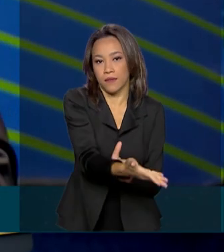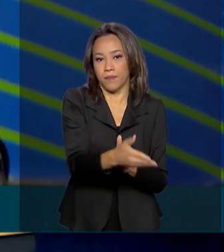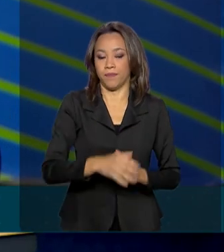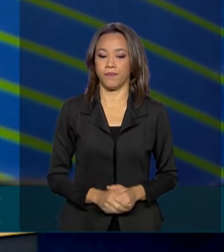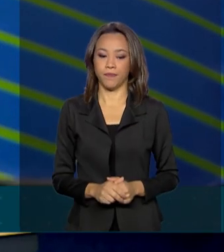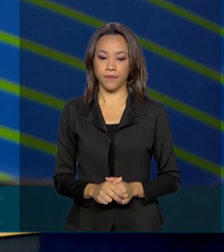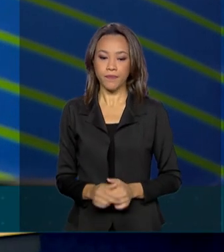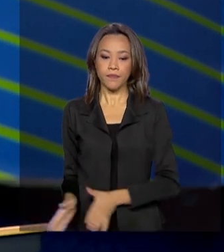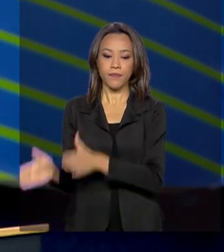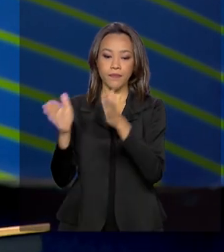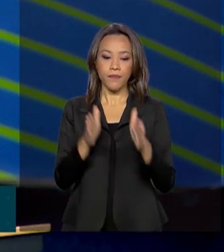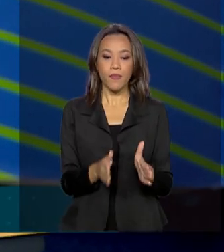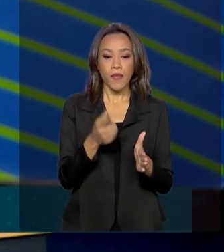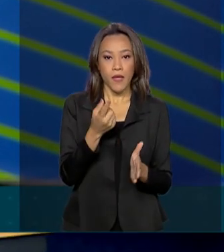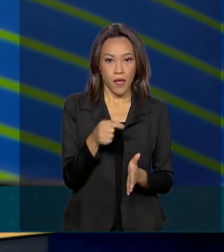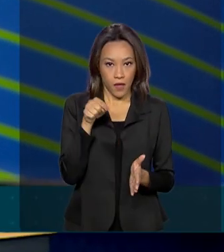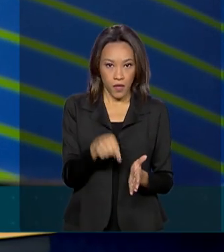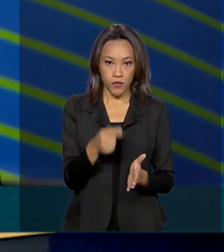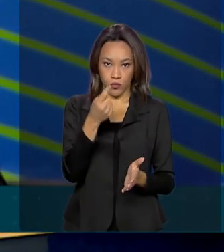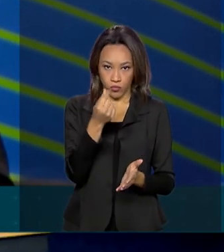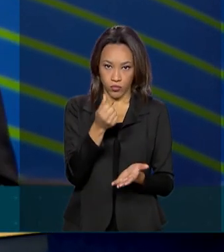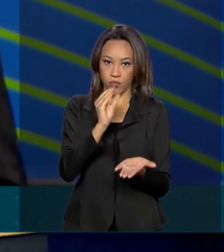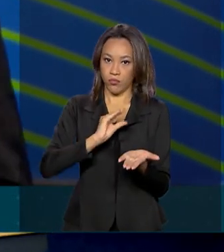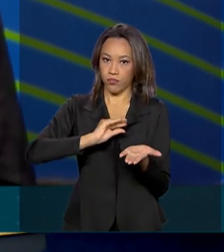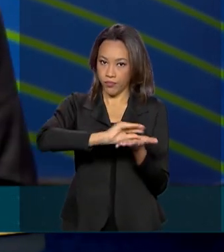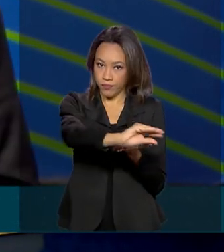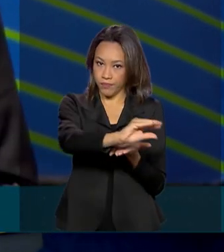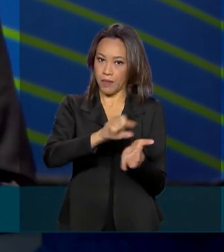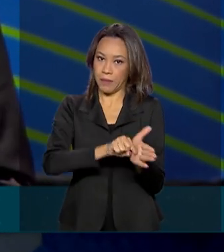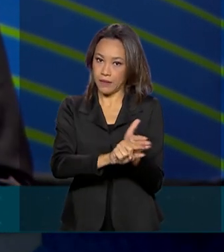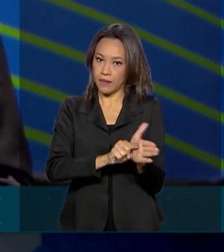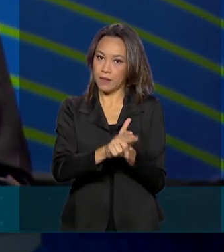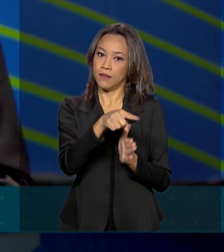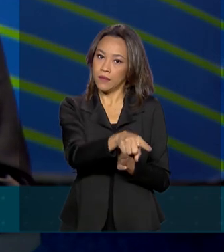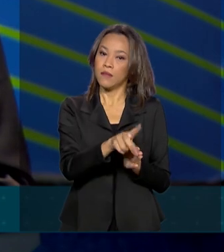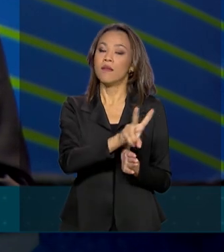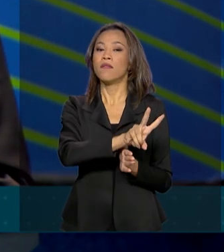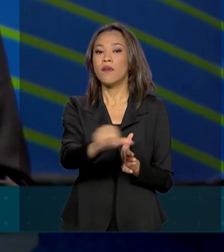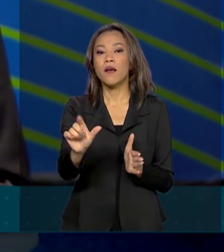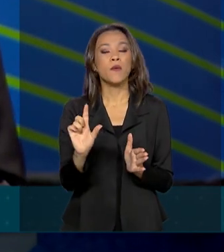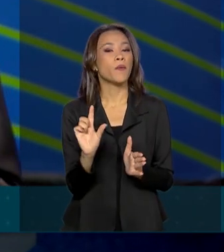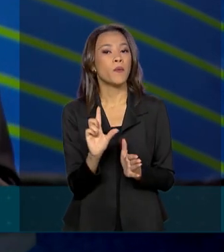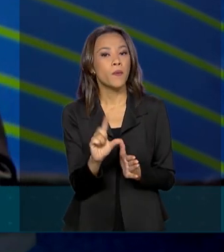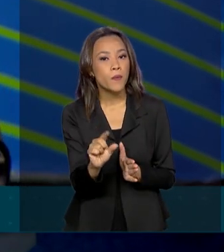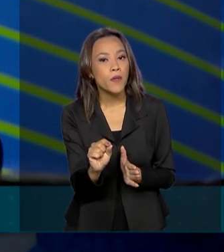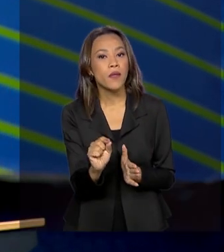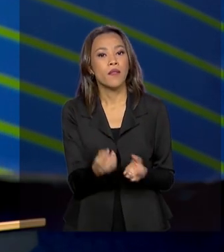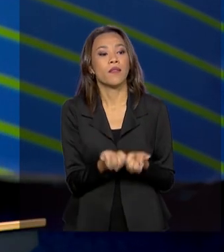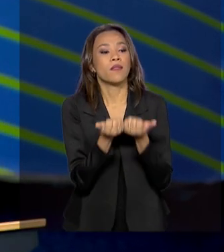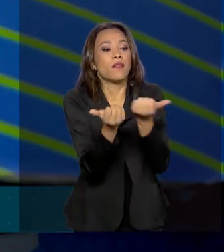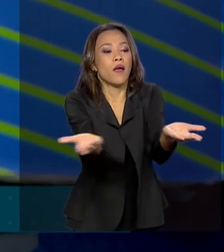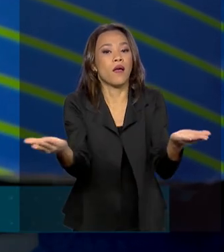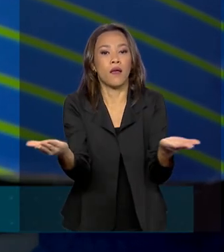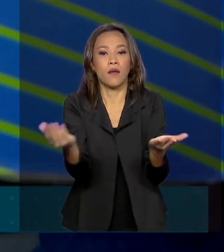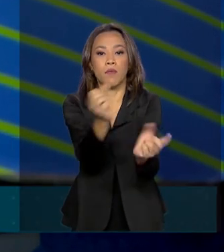recurso do Puntel proporcionarão à sociedade brasileira conhecimento,